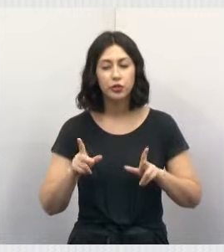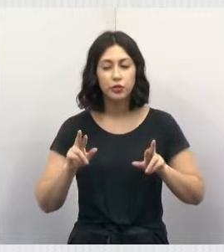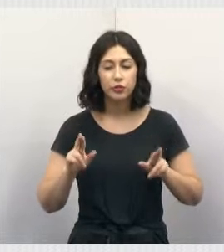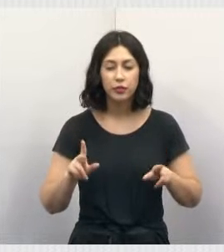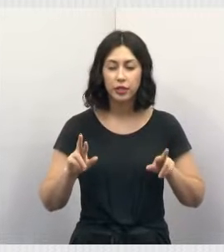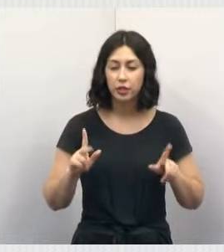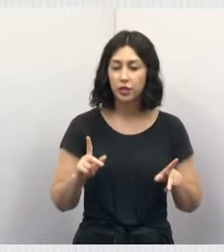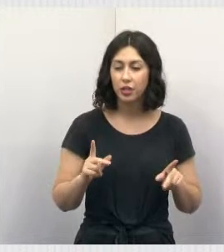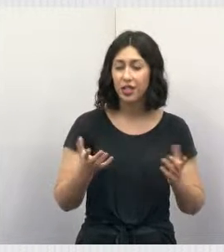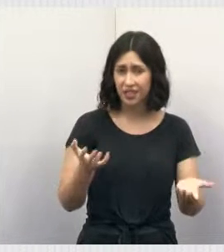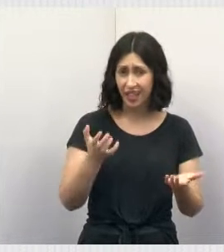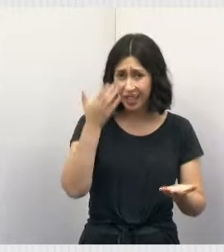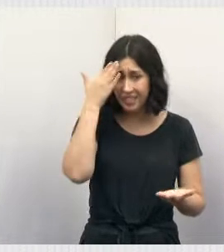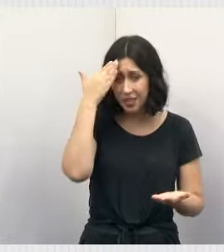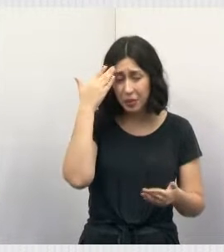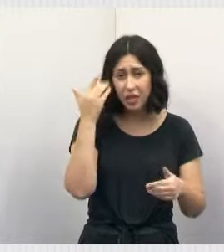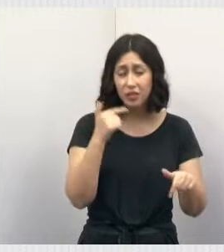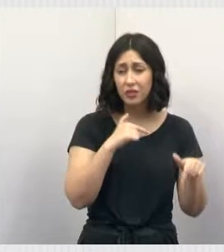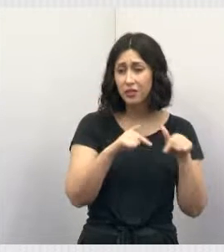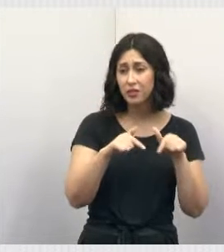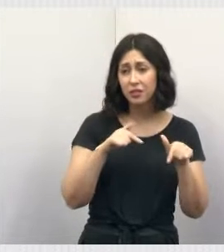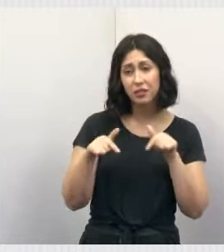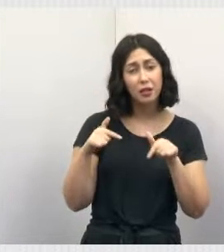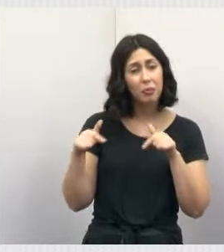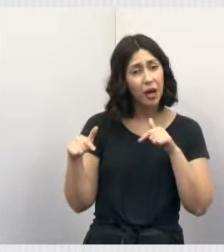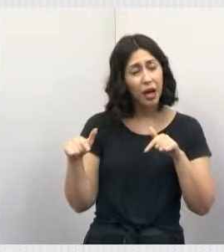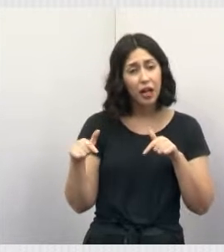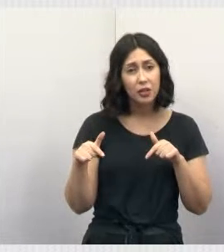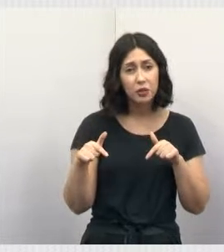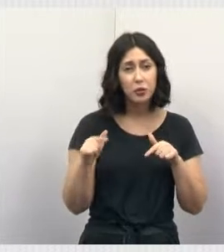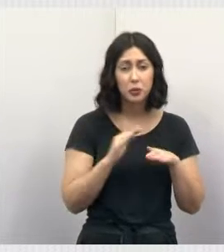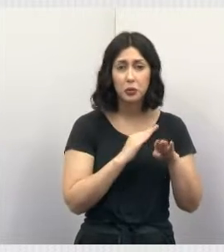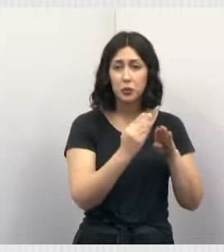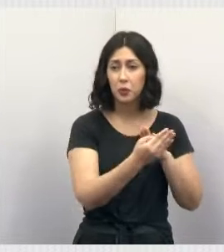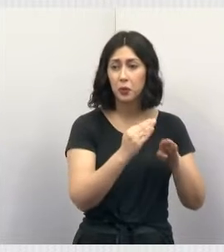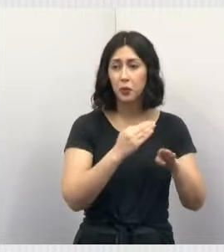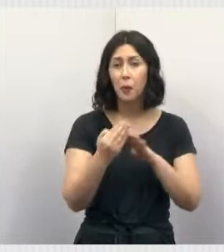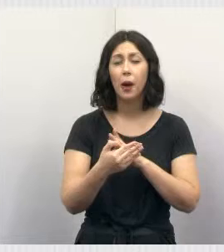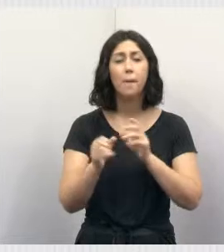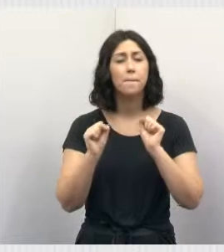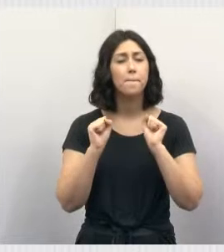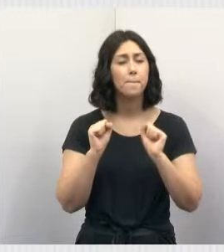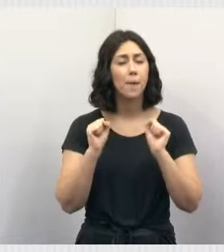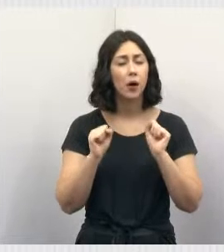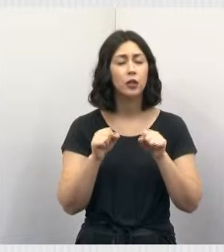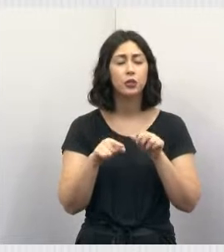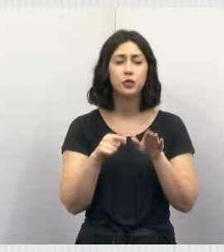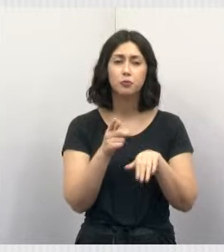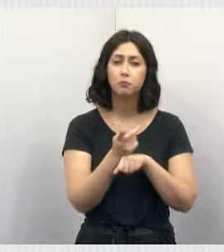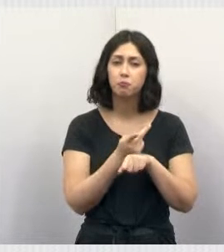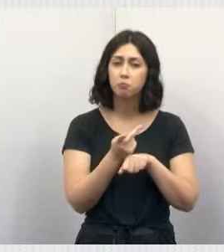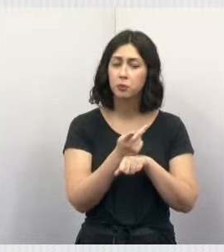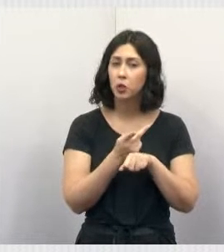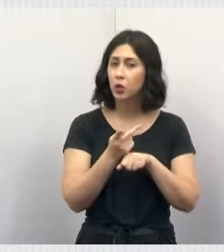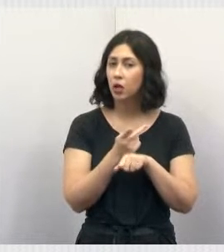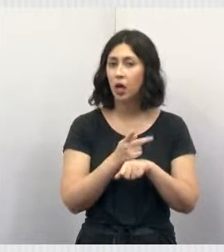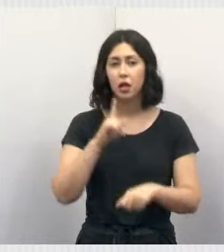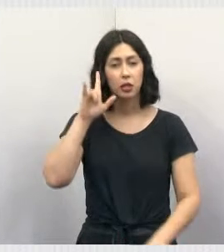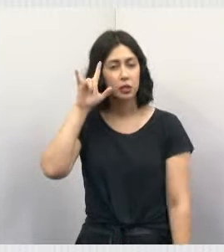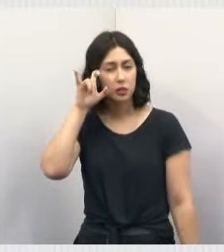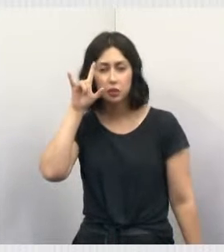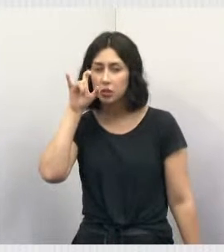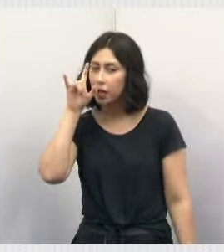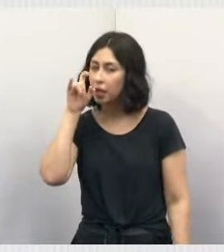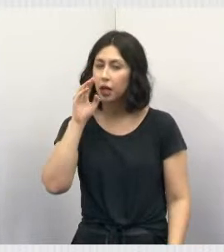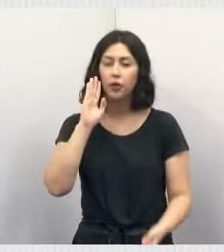hoje. Quem quiser saber os meus trabalhos realizados nos bairros, pode estar entrando na página da Sônia Patas ou